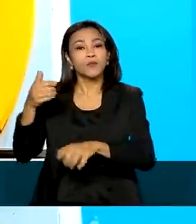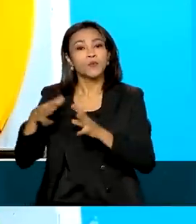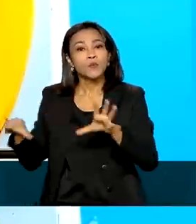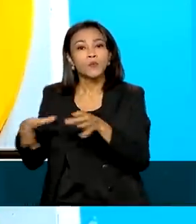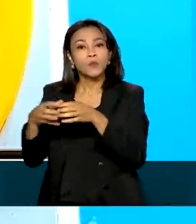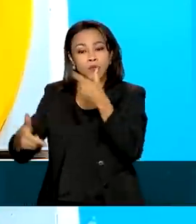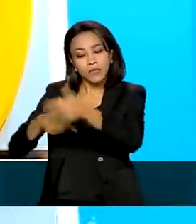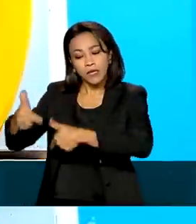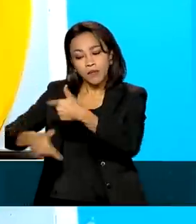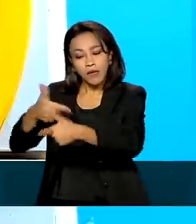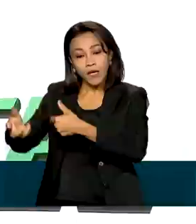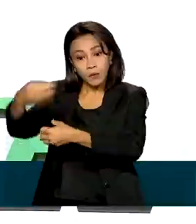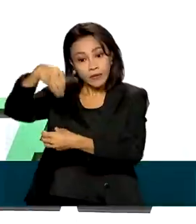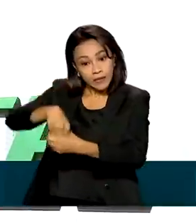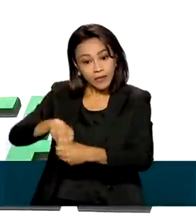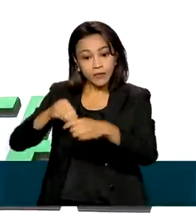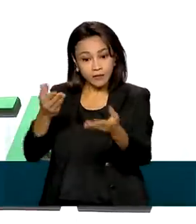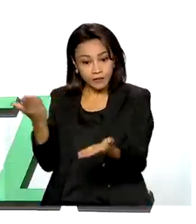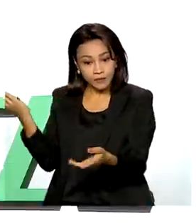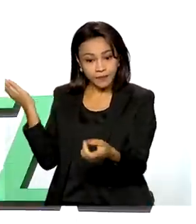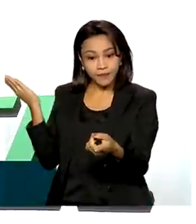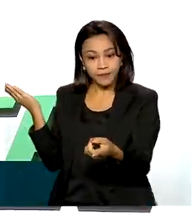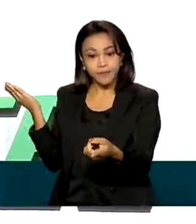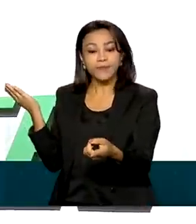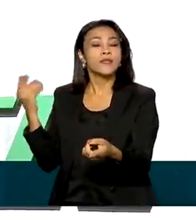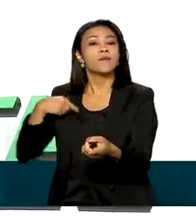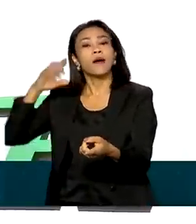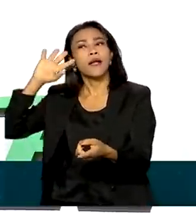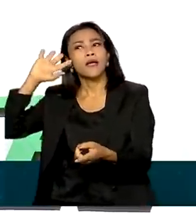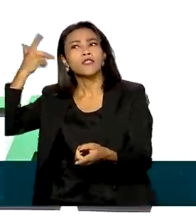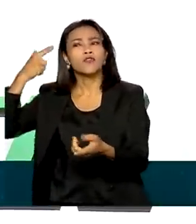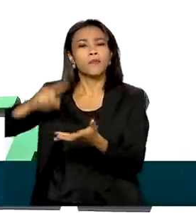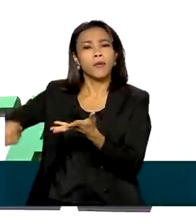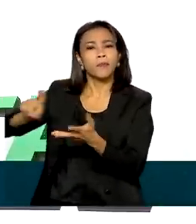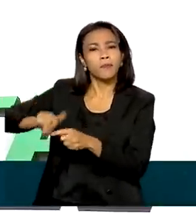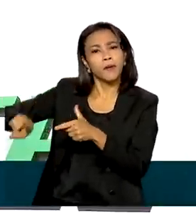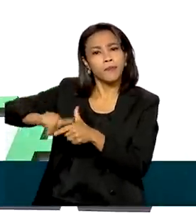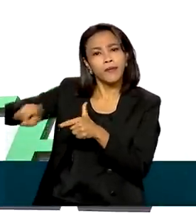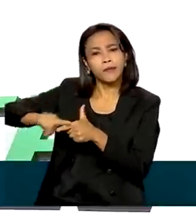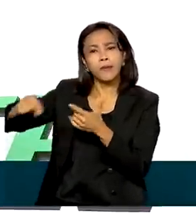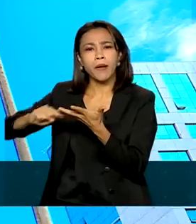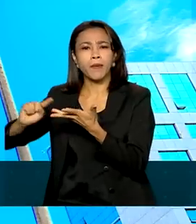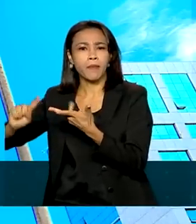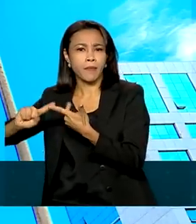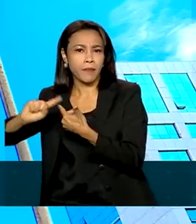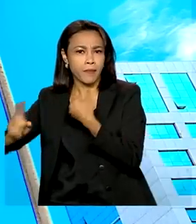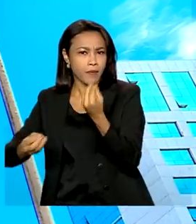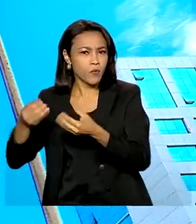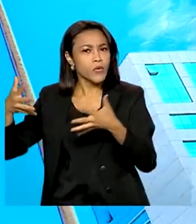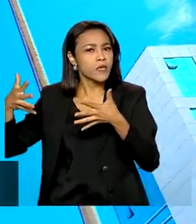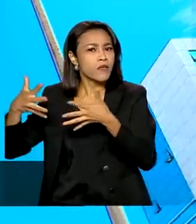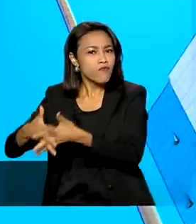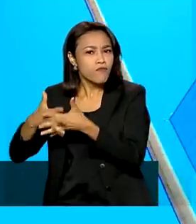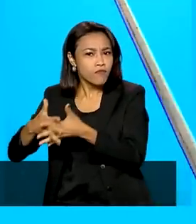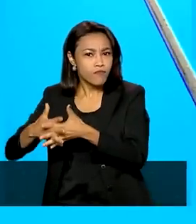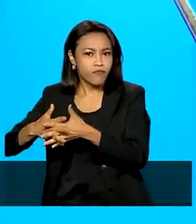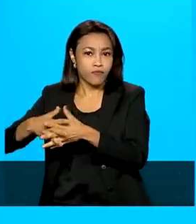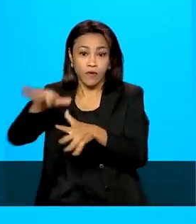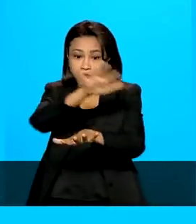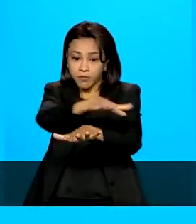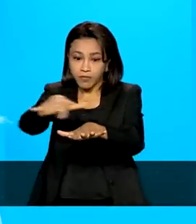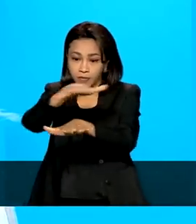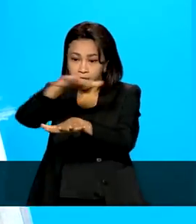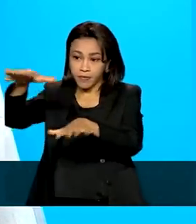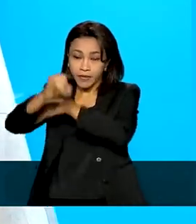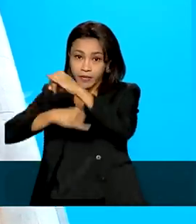acompanha, dentro da Anatel, a implantação de soluções para problemas de interferência. De acordo com a agência, até o